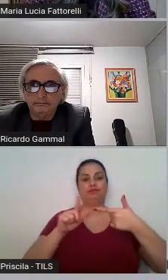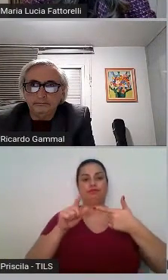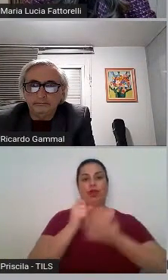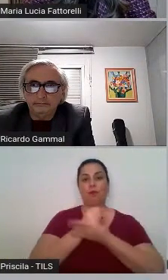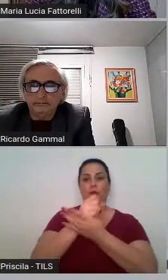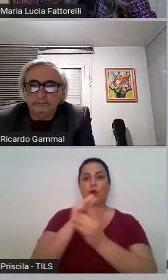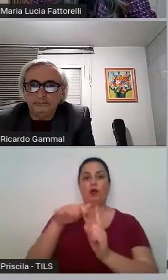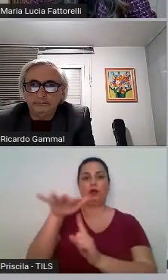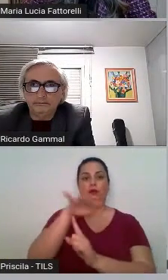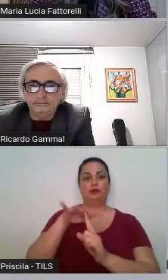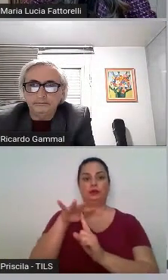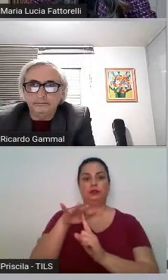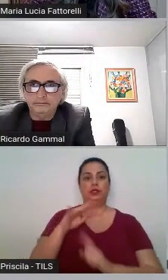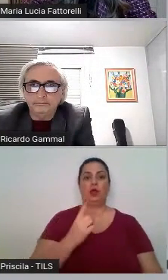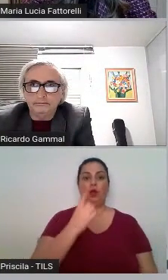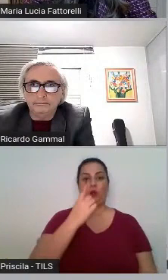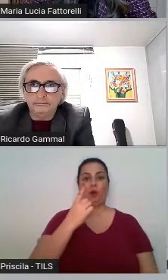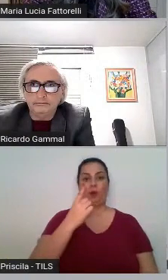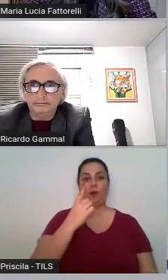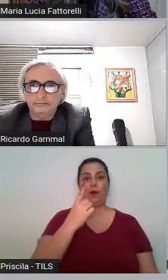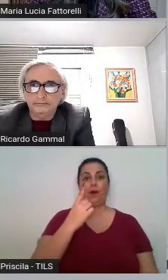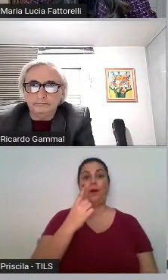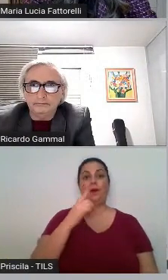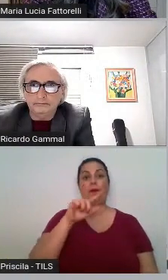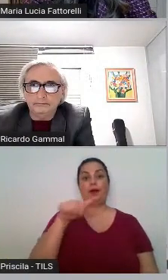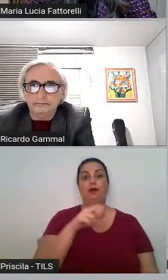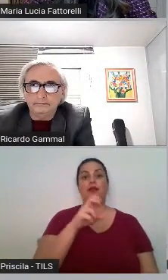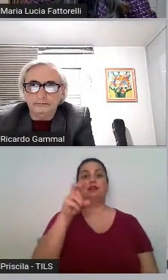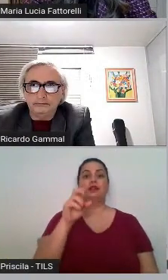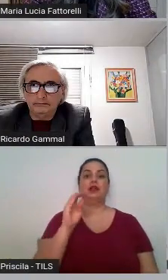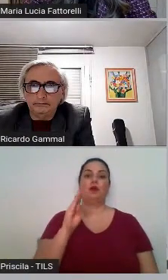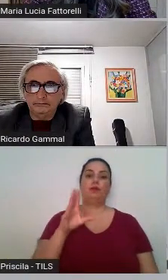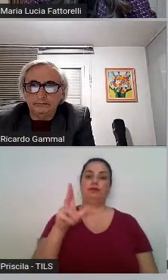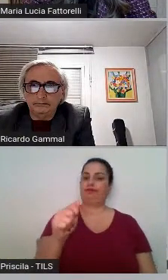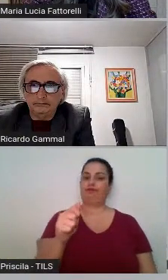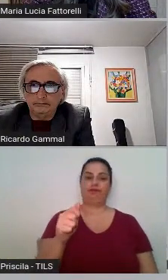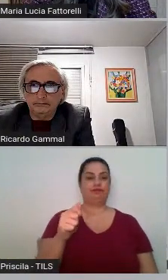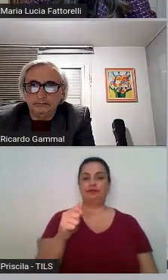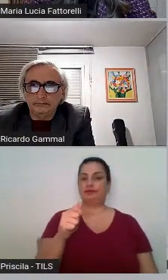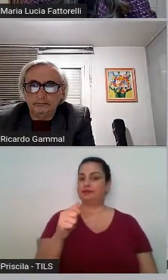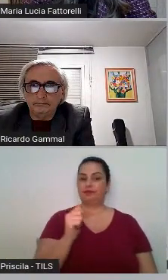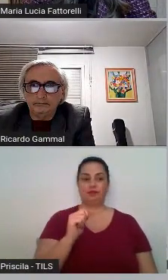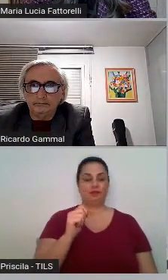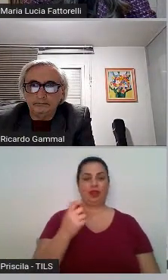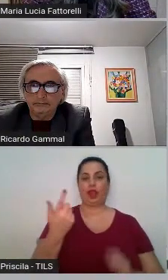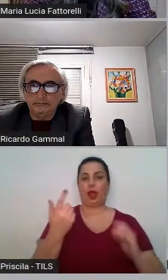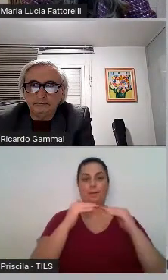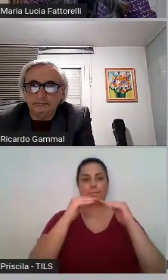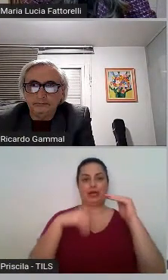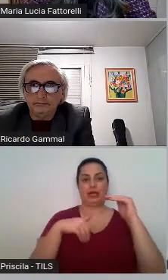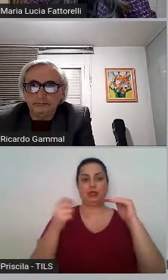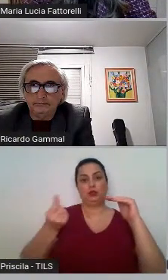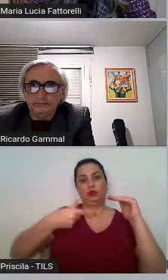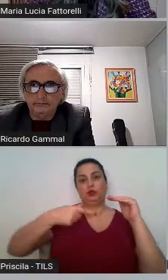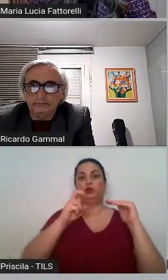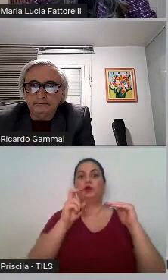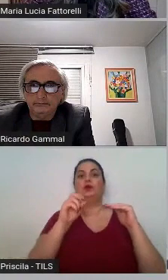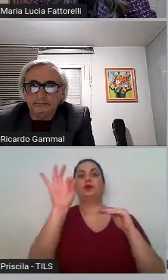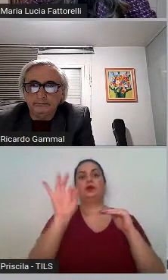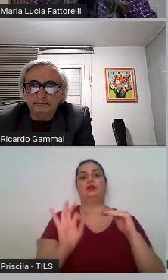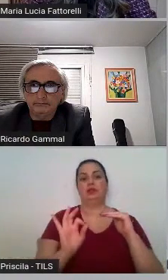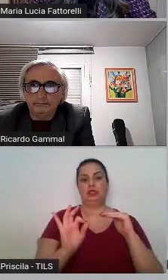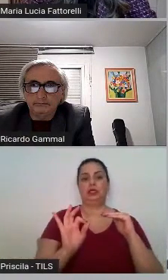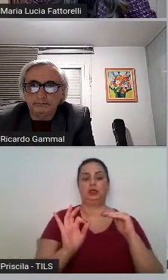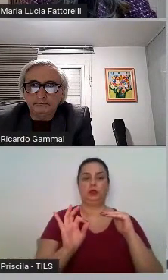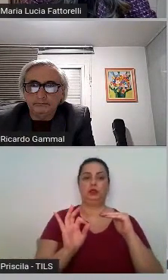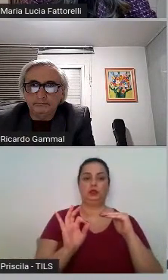ou seja, menos da metade do que foi pago com a dívida. para a previdência social foram pagos 2